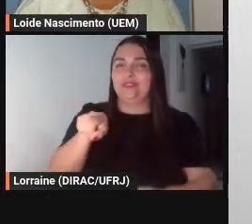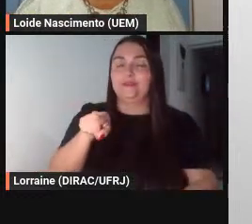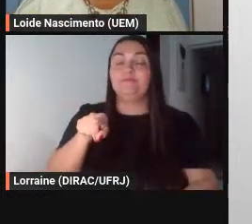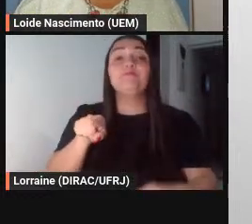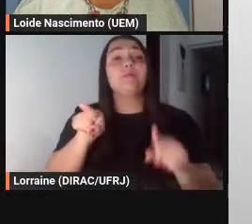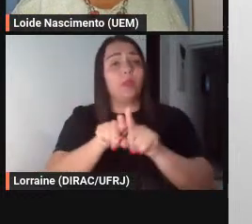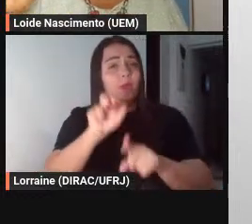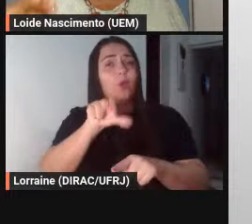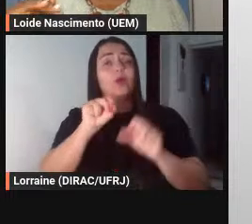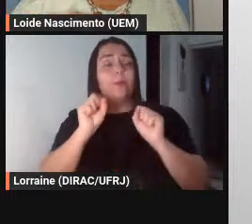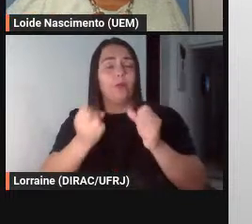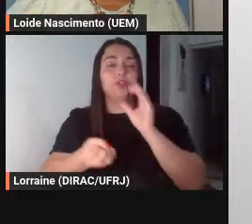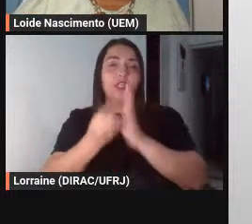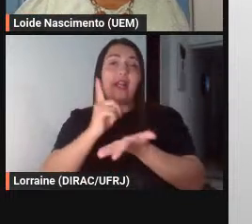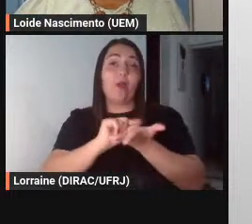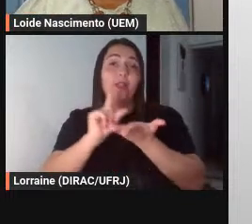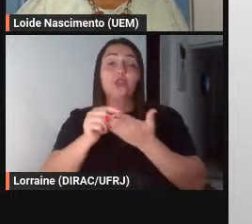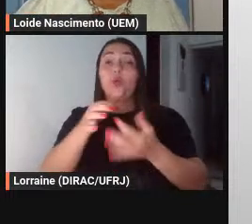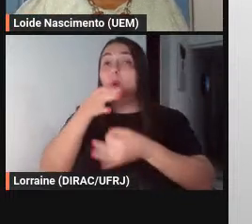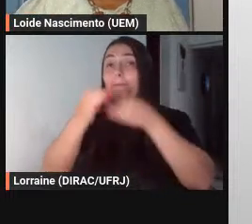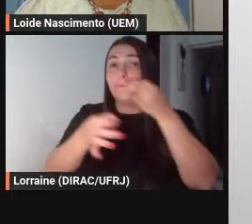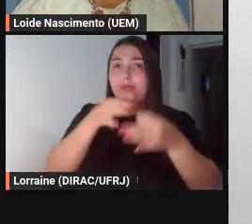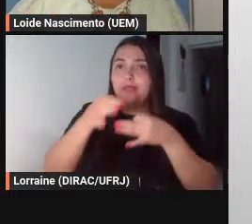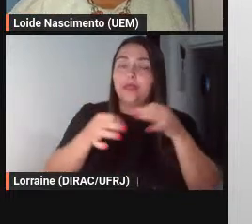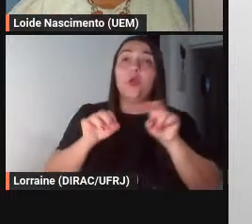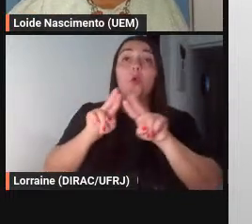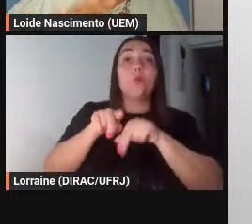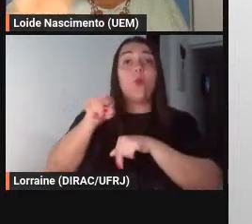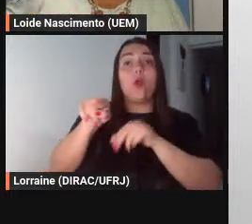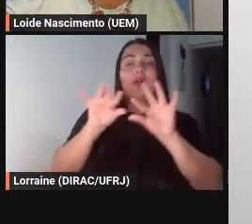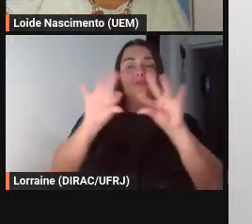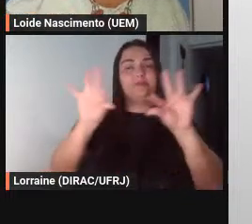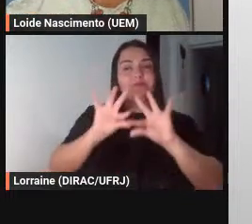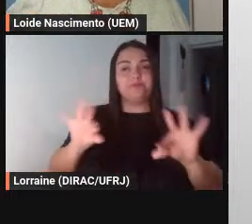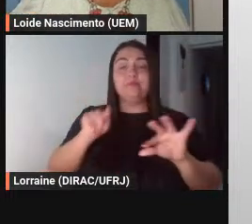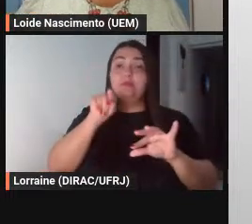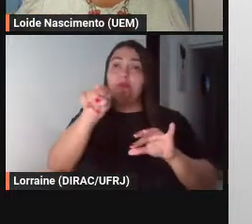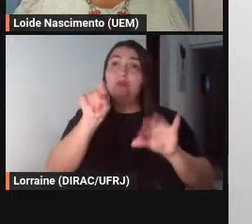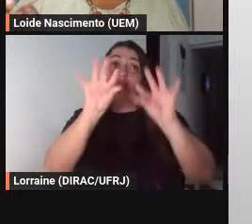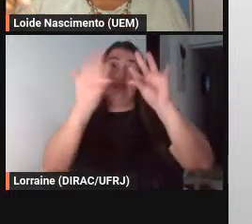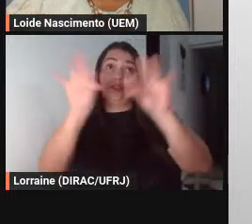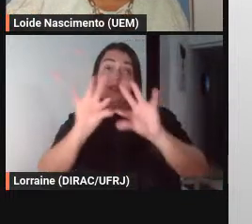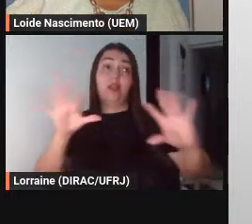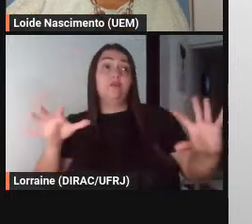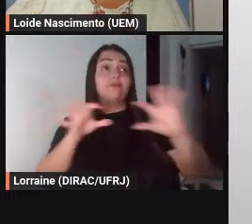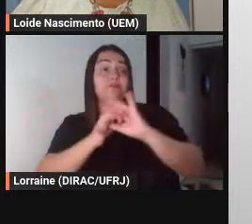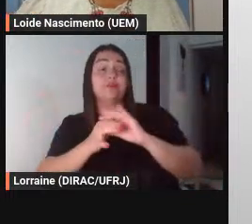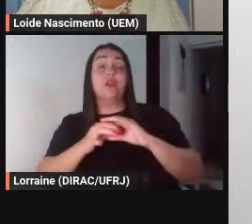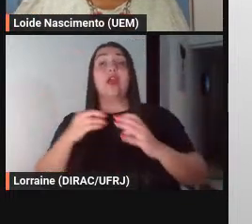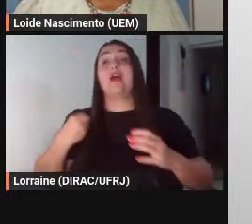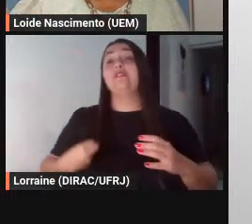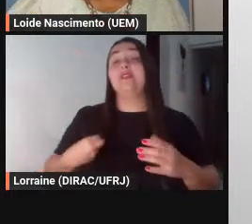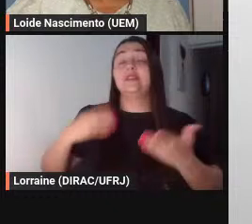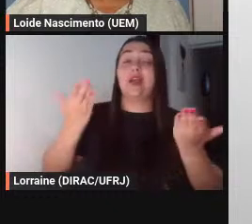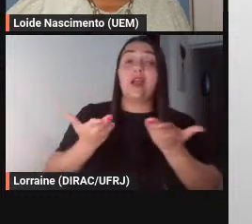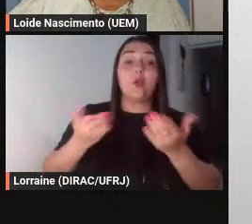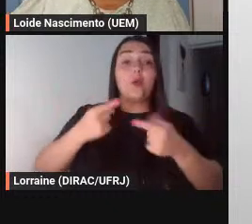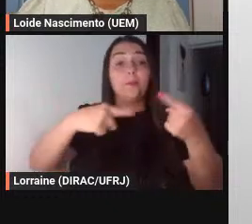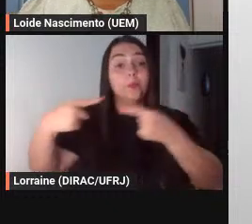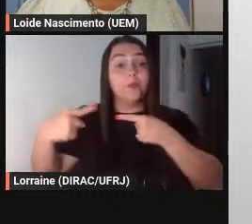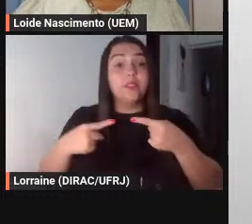opinião a partir disso aplicando isso a um fato da realidade política da realidade